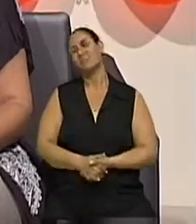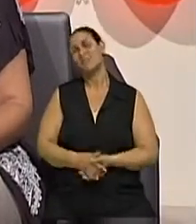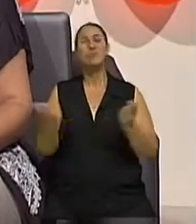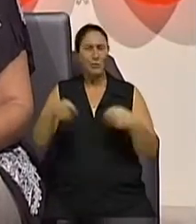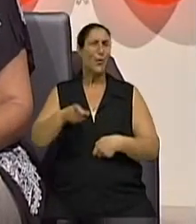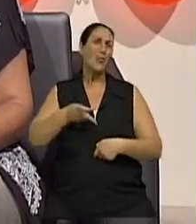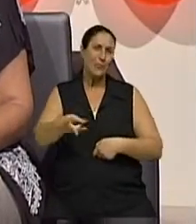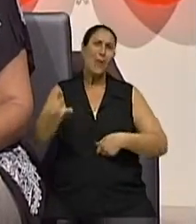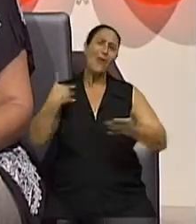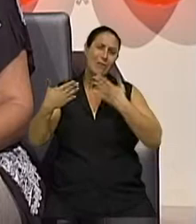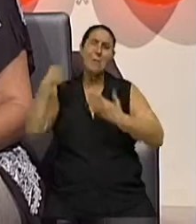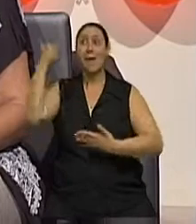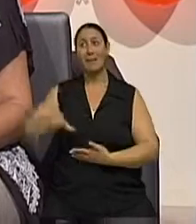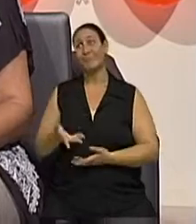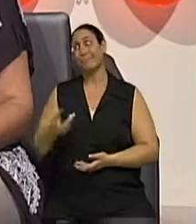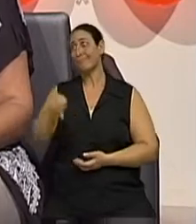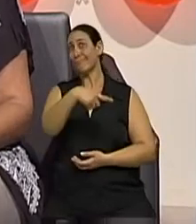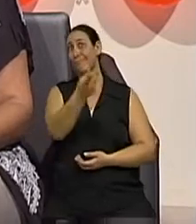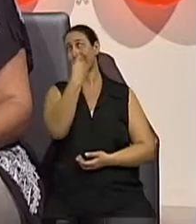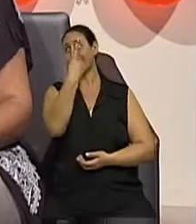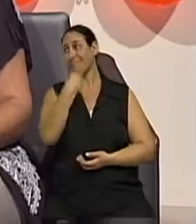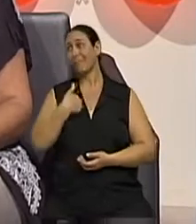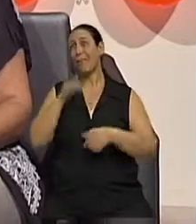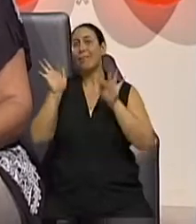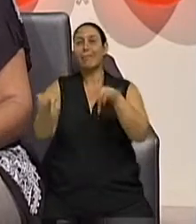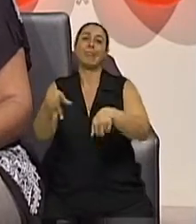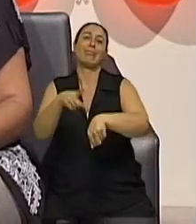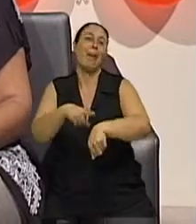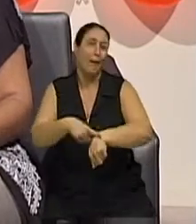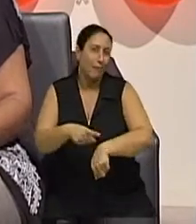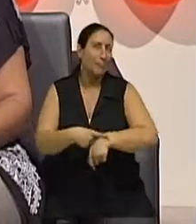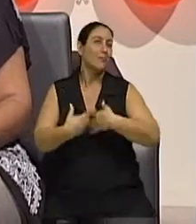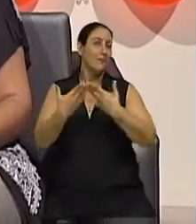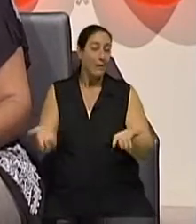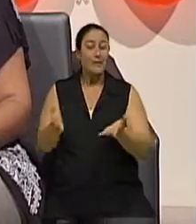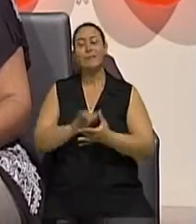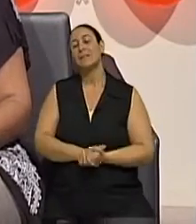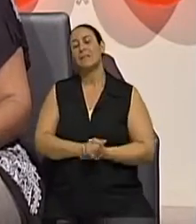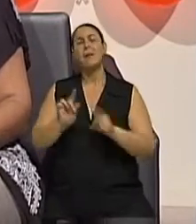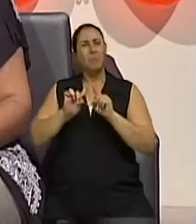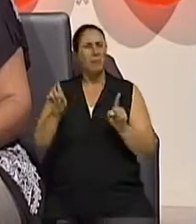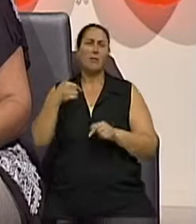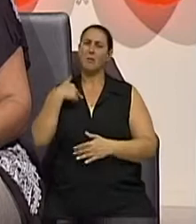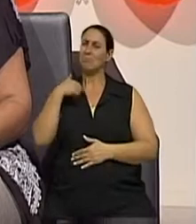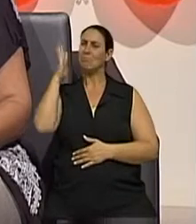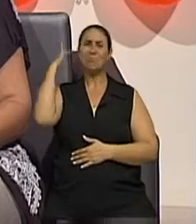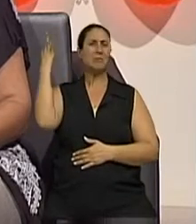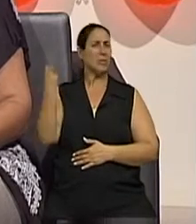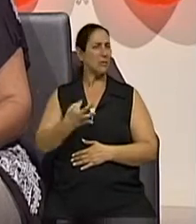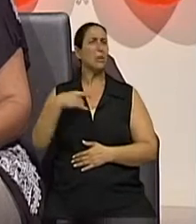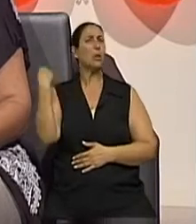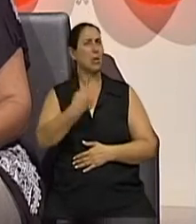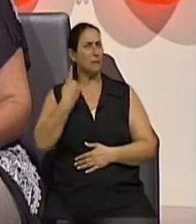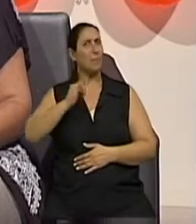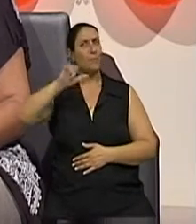conversando aqui mais no programa, mas o pessoal me dá a dica aí de que tempo em TV é isso. Mas a gente tem certeza que a gente ganhou um grande tempo,